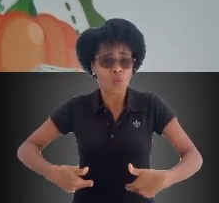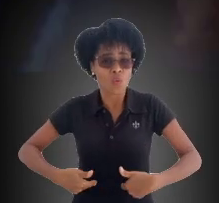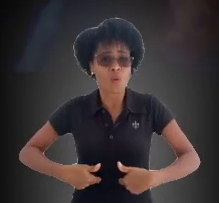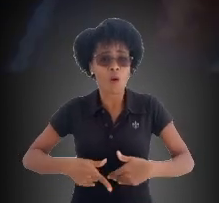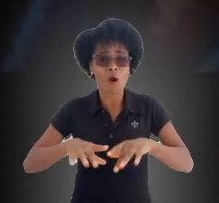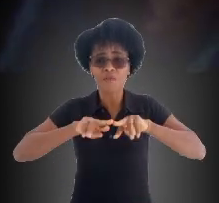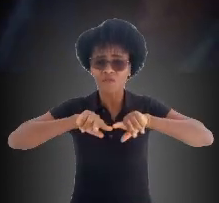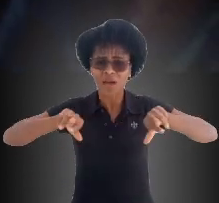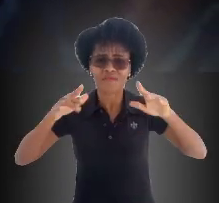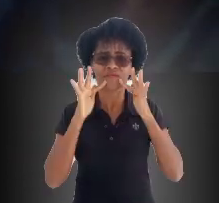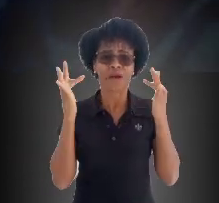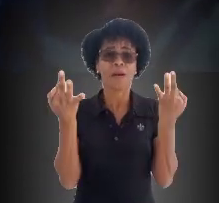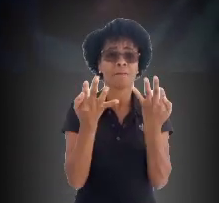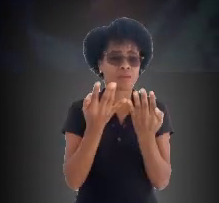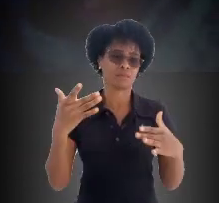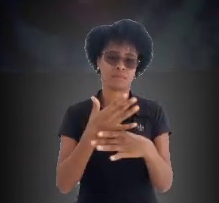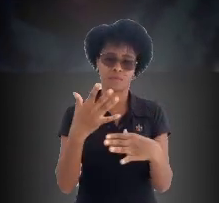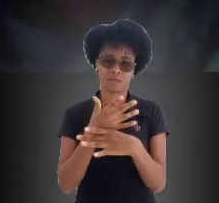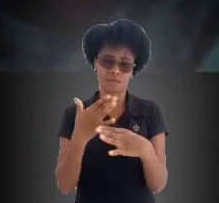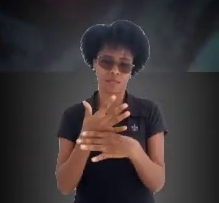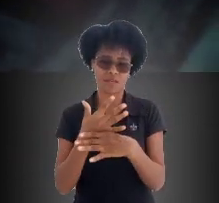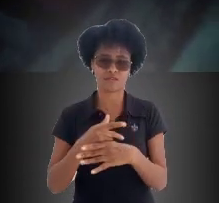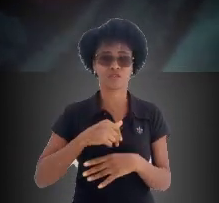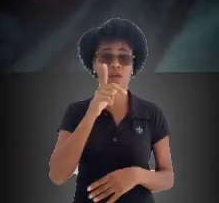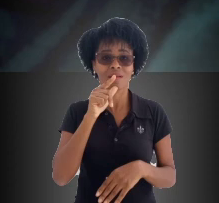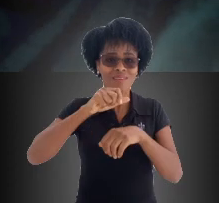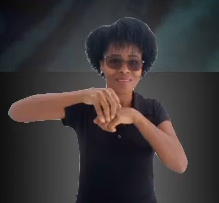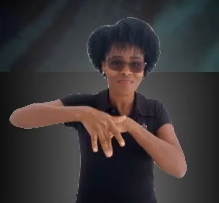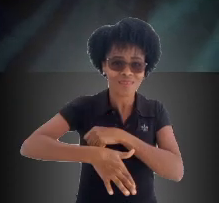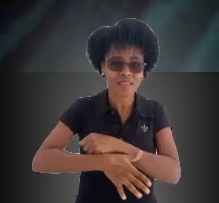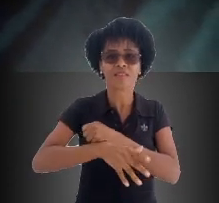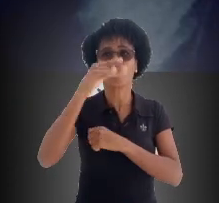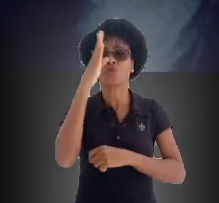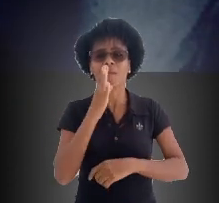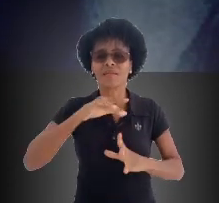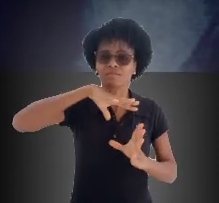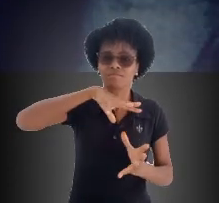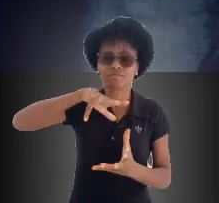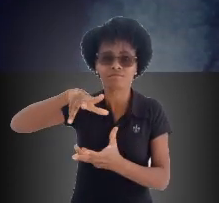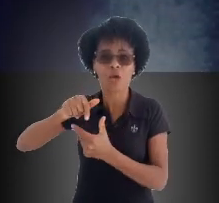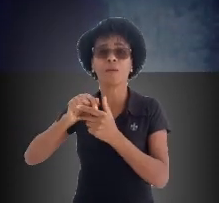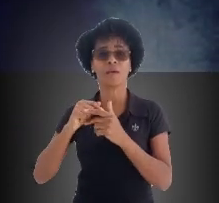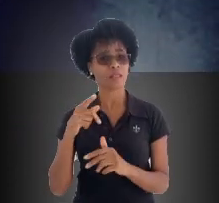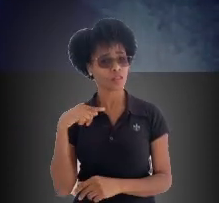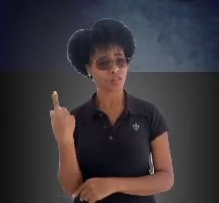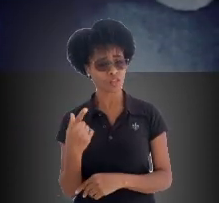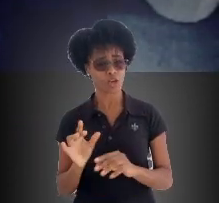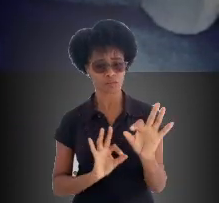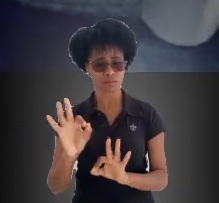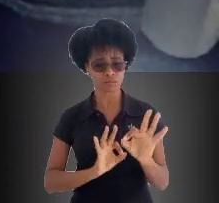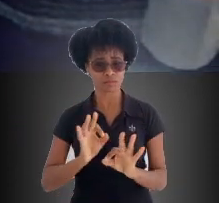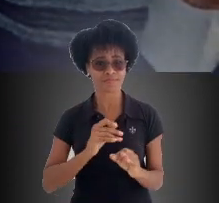abatendo por várias famílias do Vale de Jiquiriçá, do Brasil e do mundo, o grupo de pesquisa resolveu desenvolver uma ação